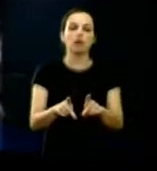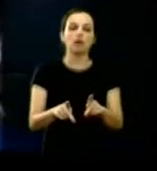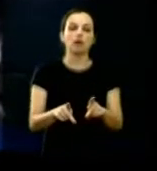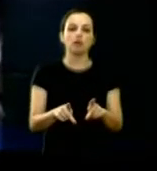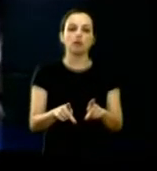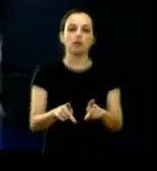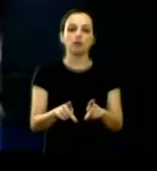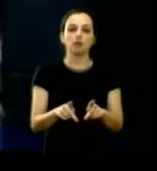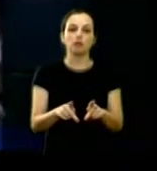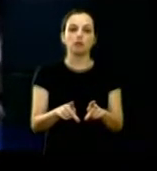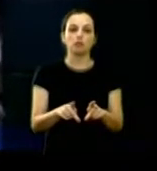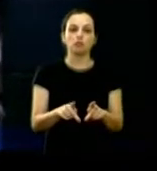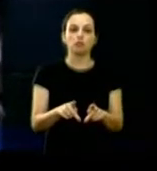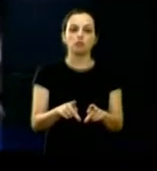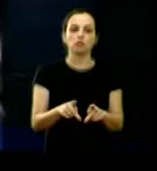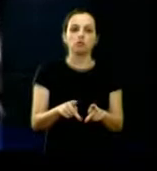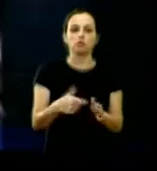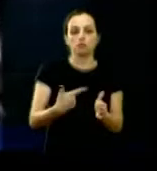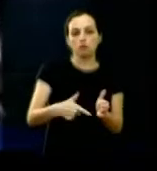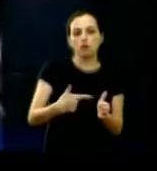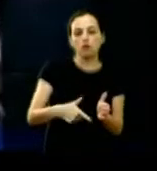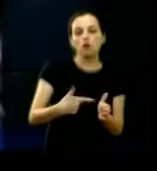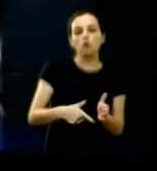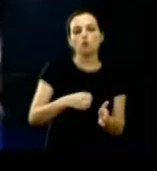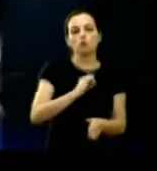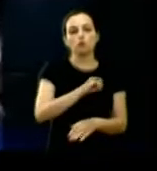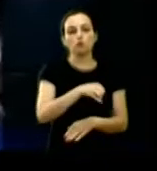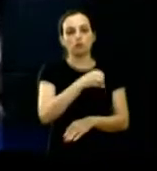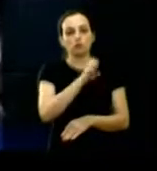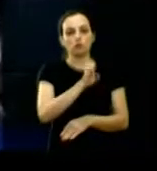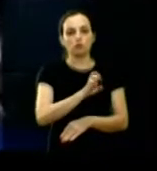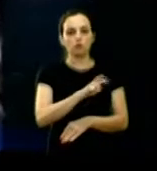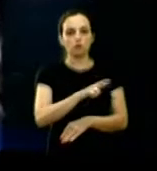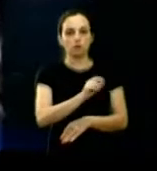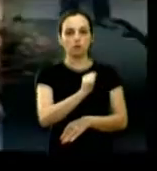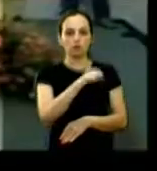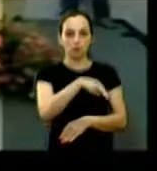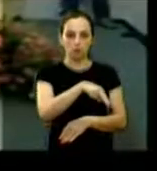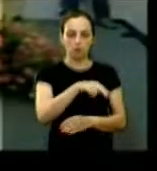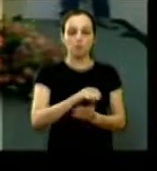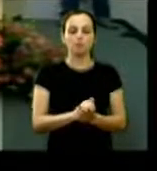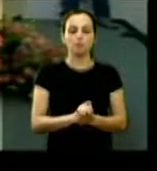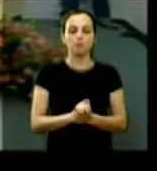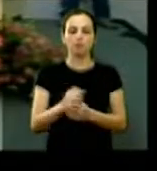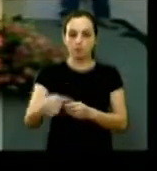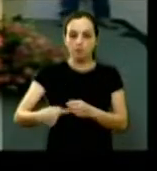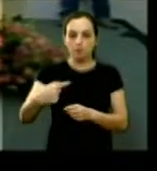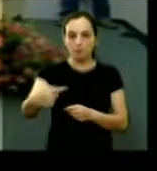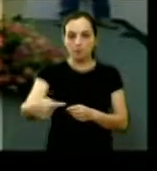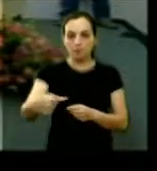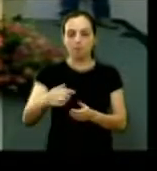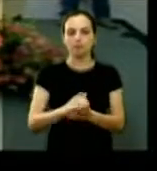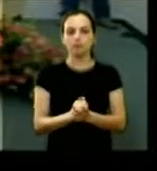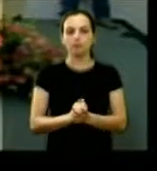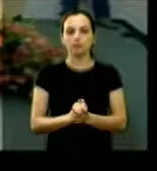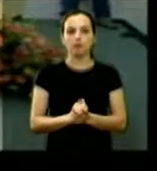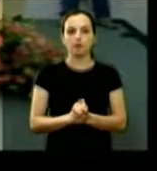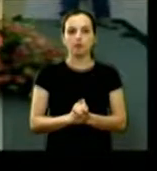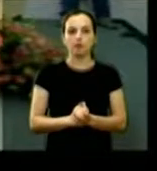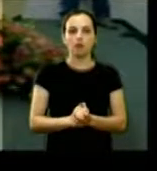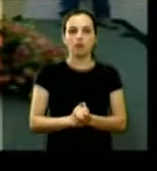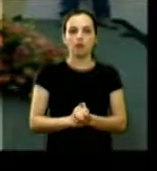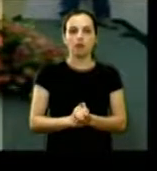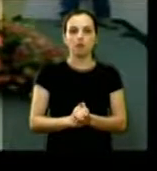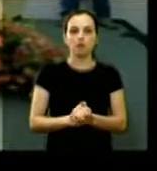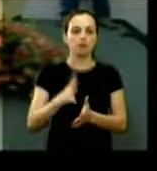efetivo aqui o vice-presidente Jefferson Rachuda pode passar outro presidimos também a